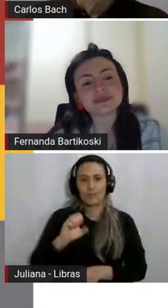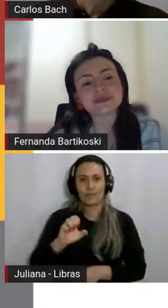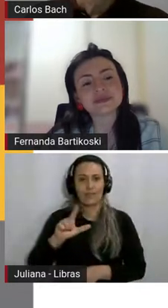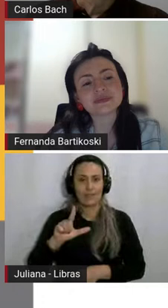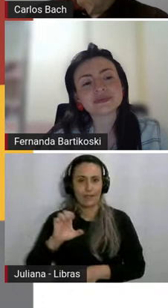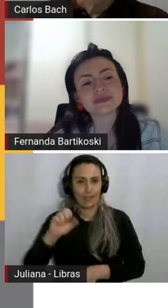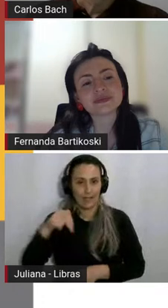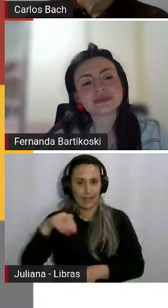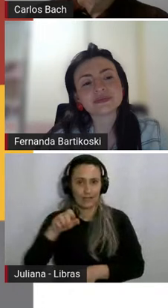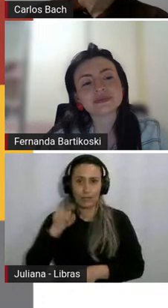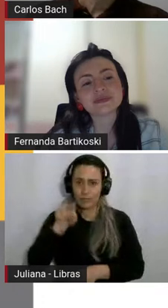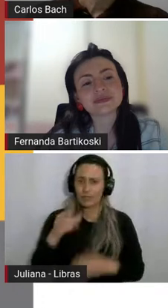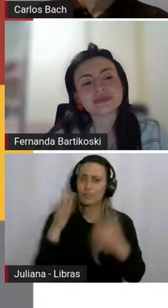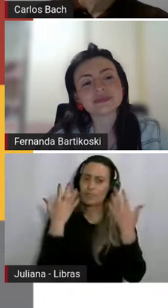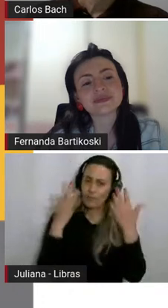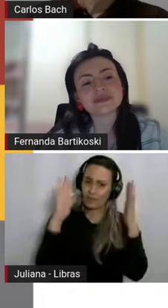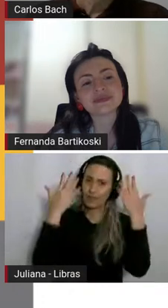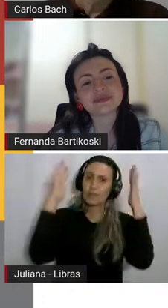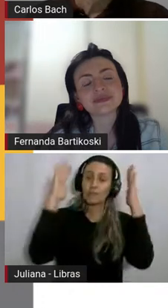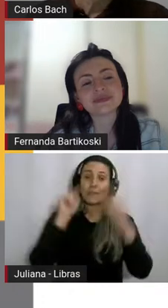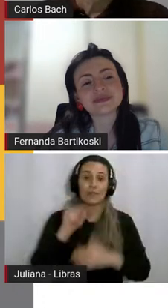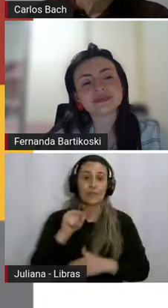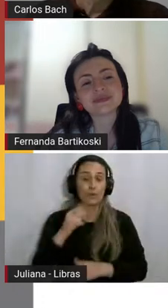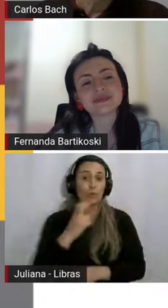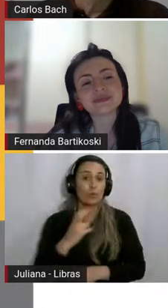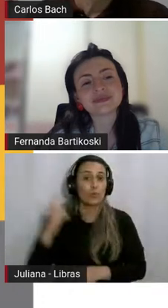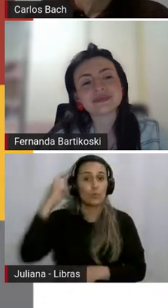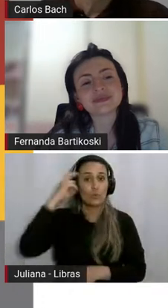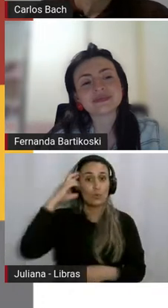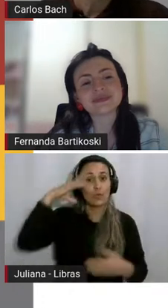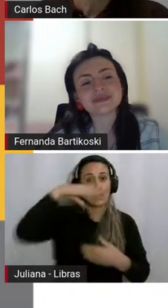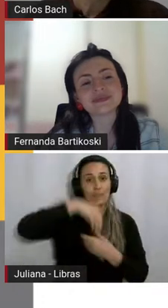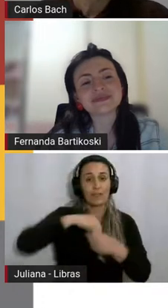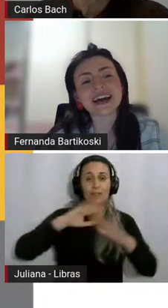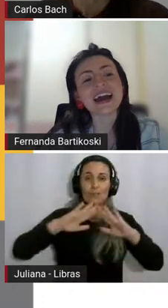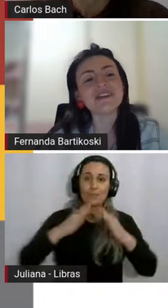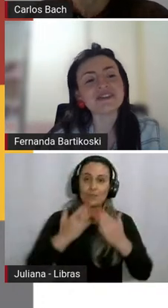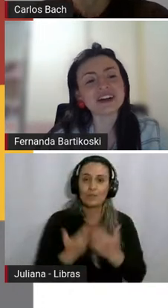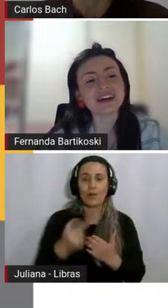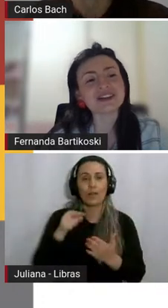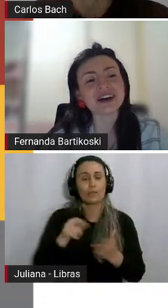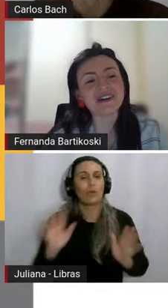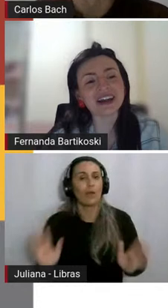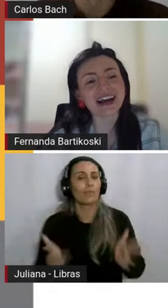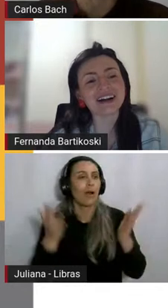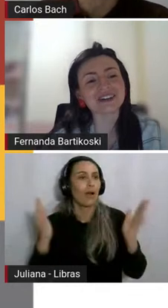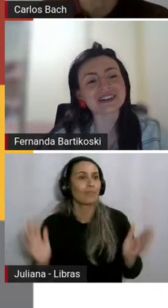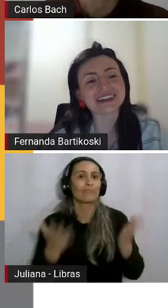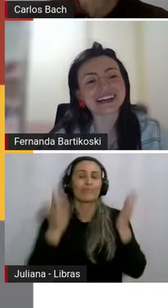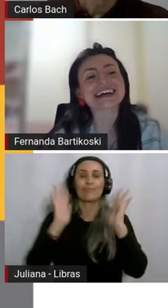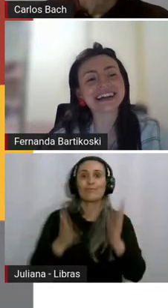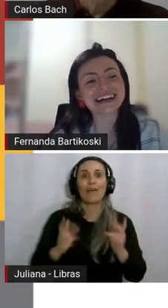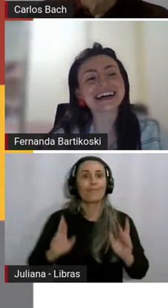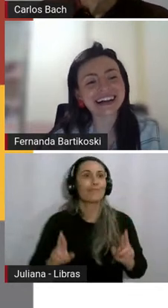vai criando uma cultura dentro da escola que os alunos eles esperam, eles já sabem, assim, eu não ia falar isso agora, Carlos. Pode nos